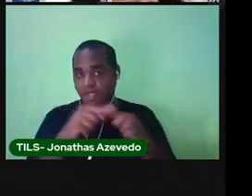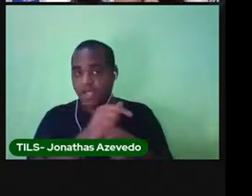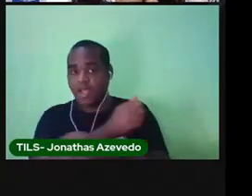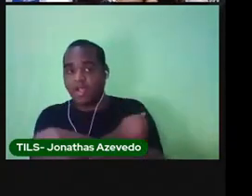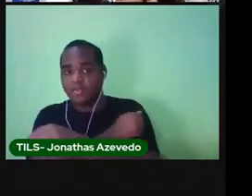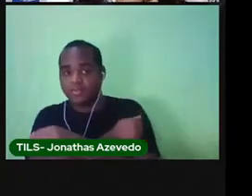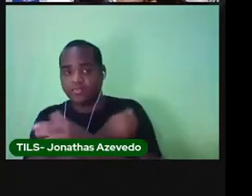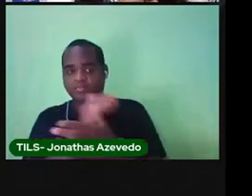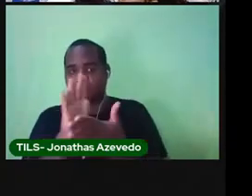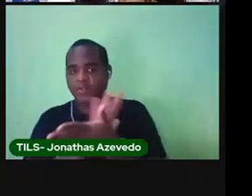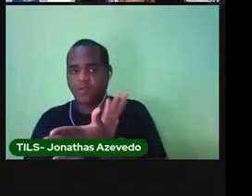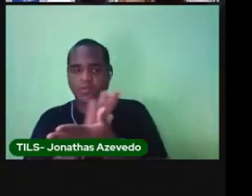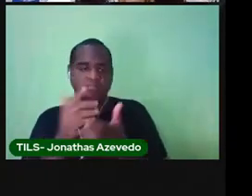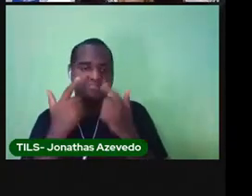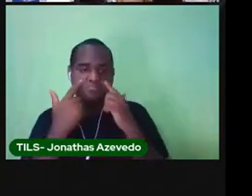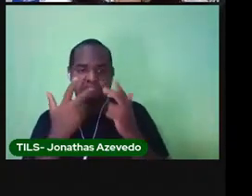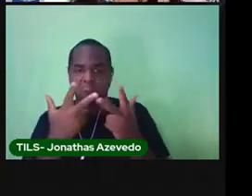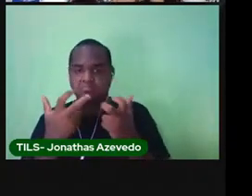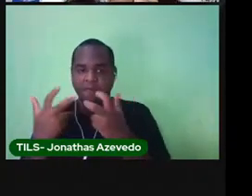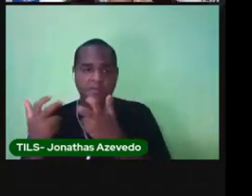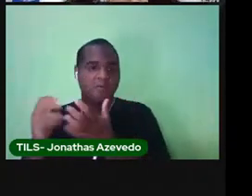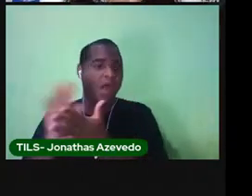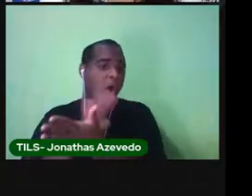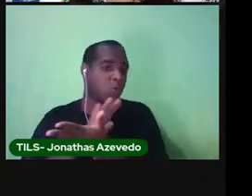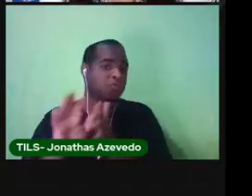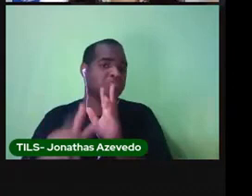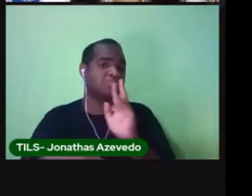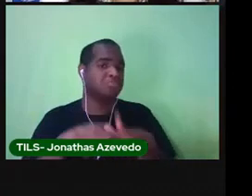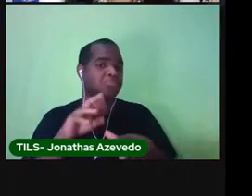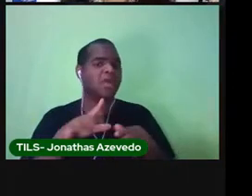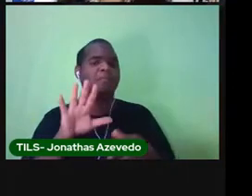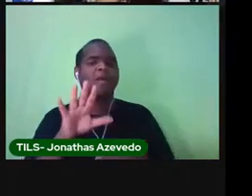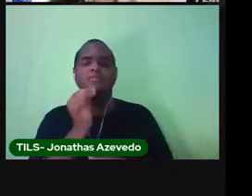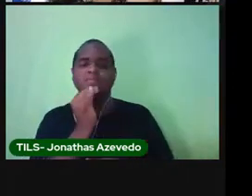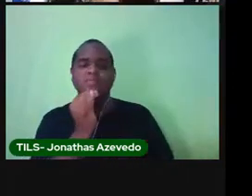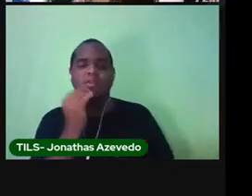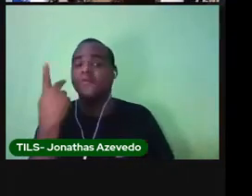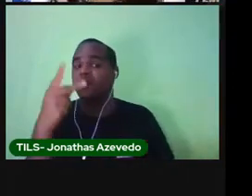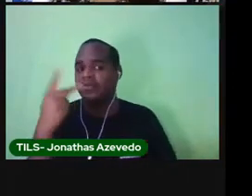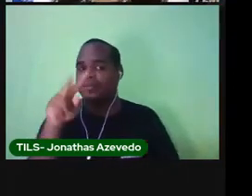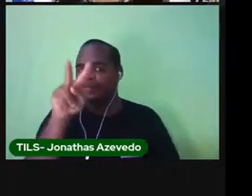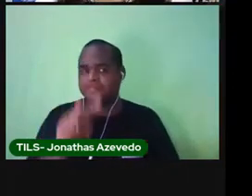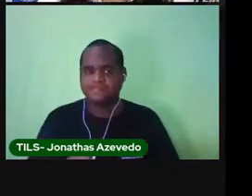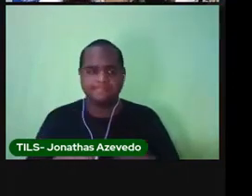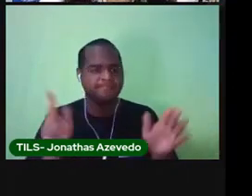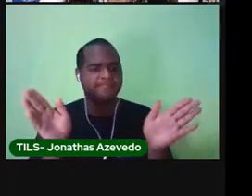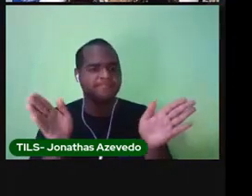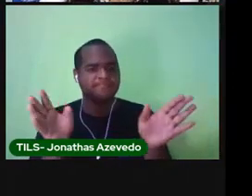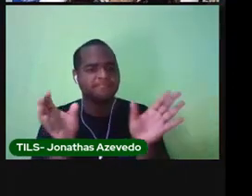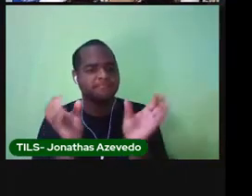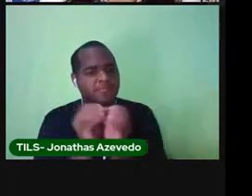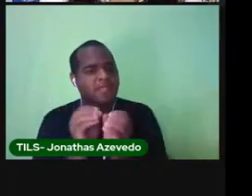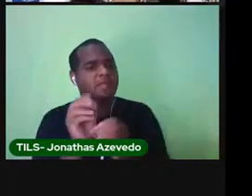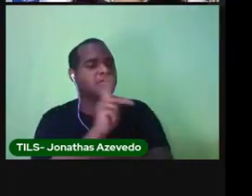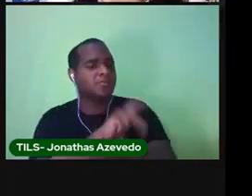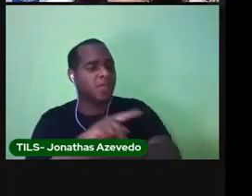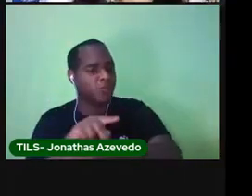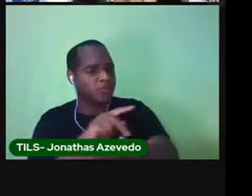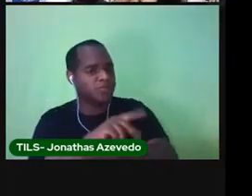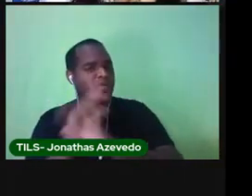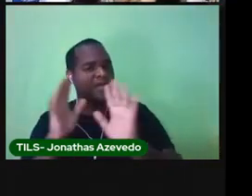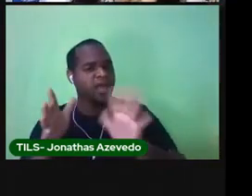não viu as outras aulas. Mas você que participou de todo o percurso até agora